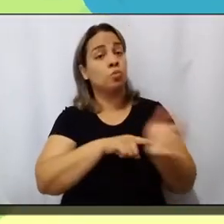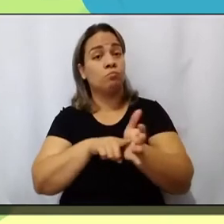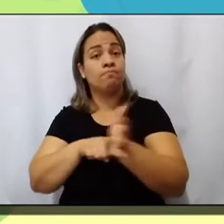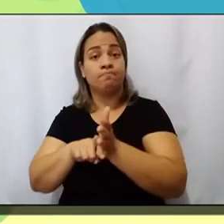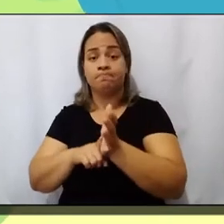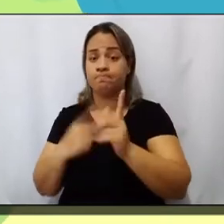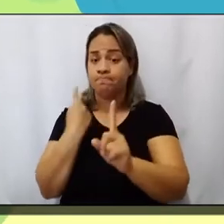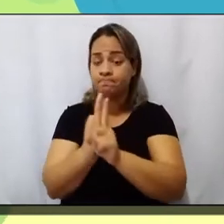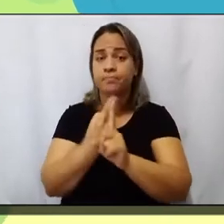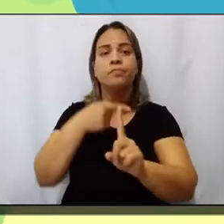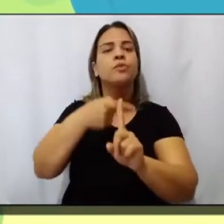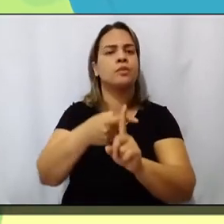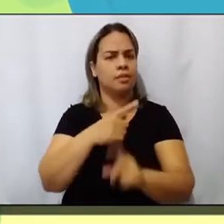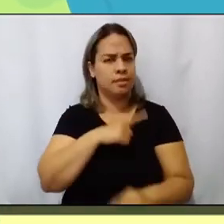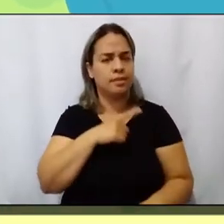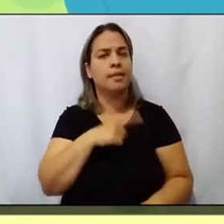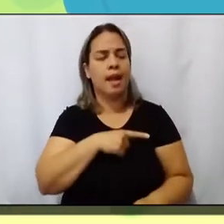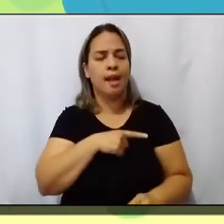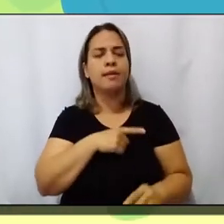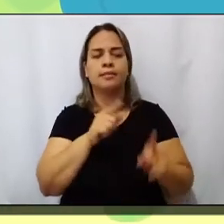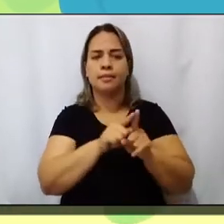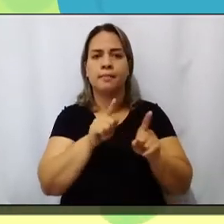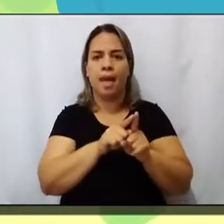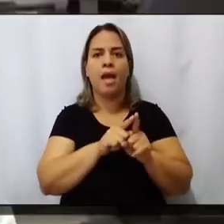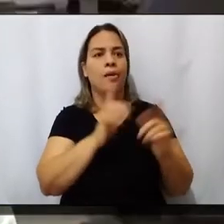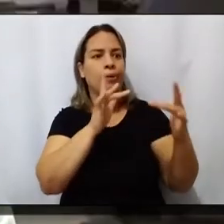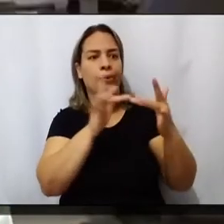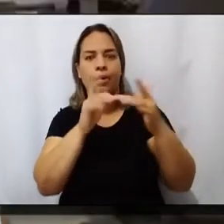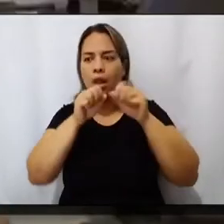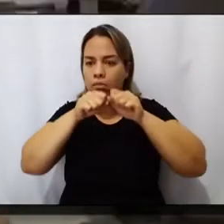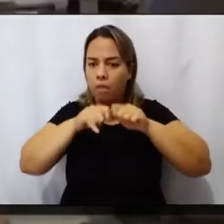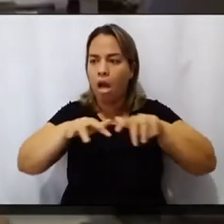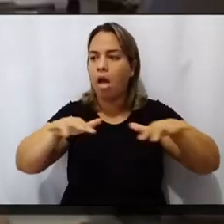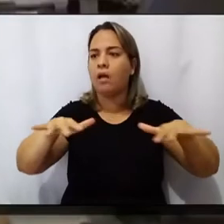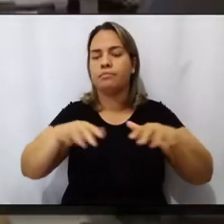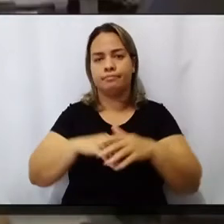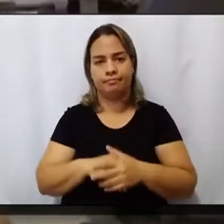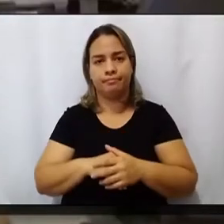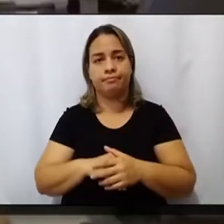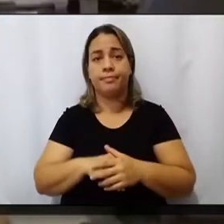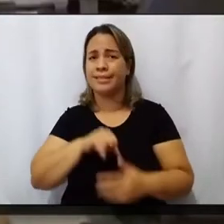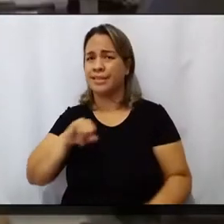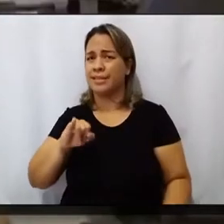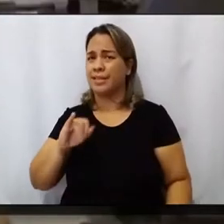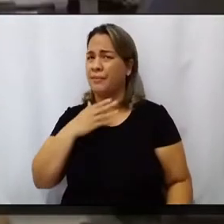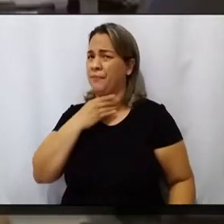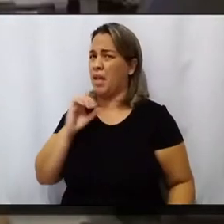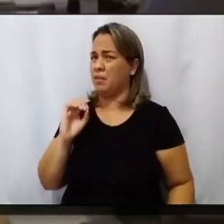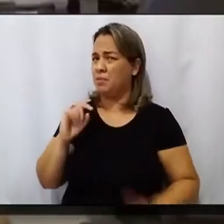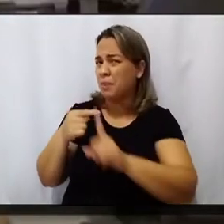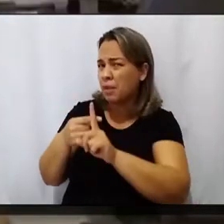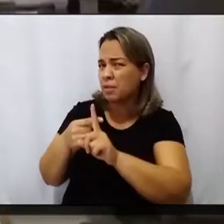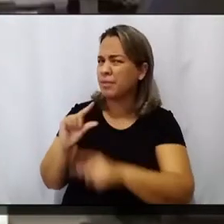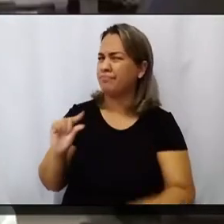ancorado pelos sintomas, ele está ancorado pelo contato epidemiológico. Então, a probabilidade de ser falso positivo